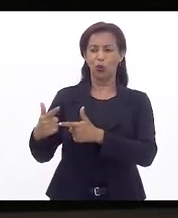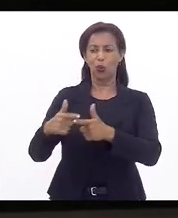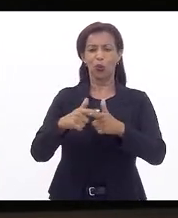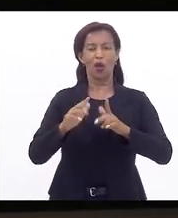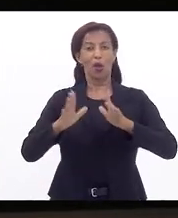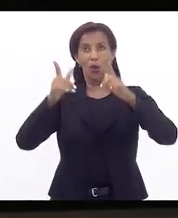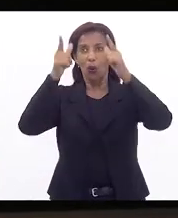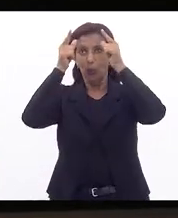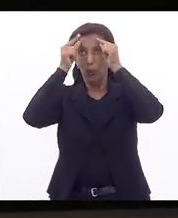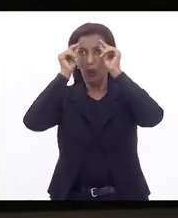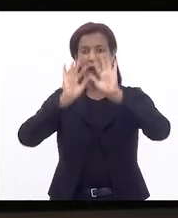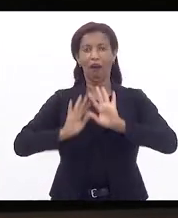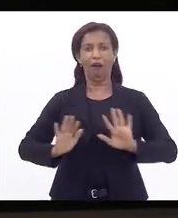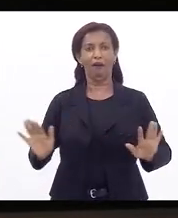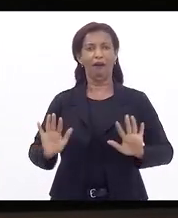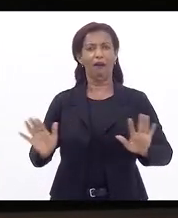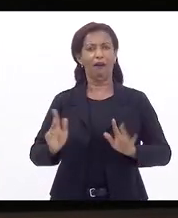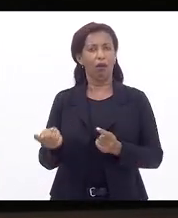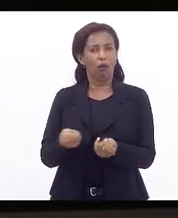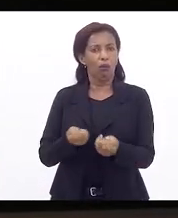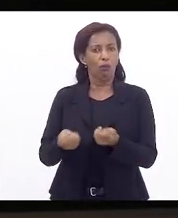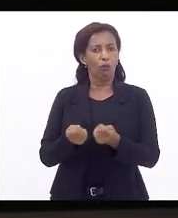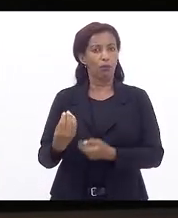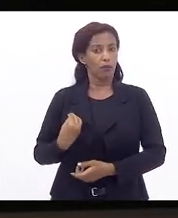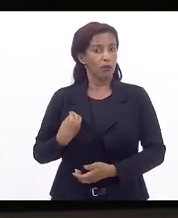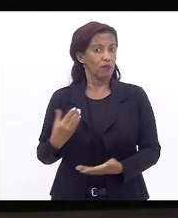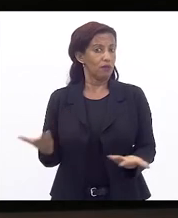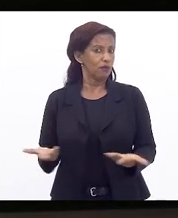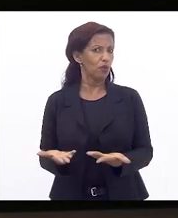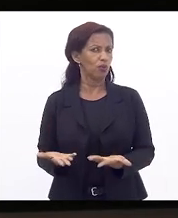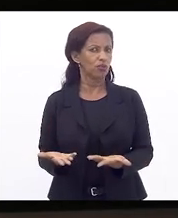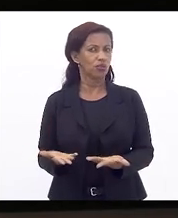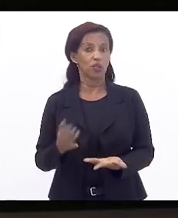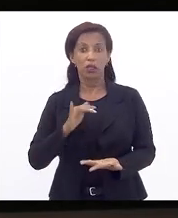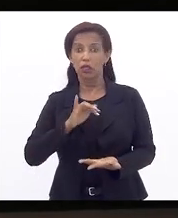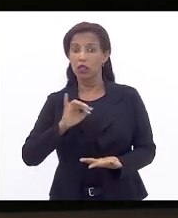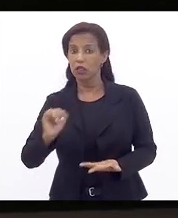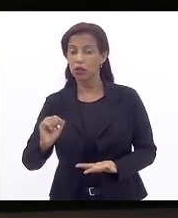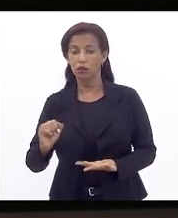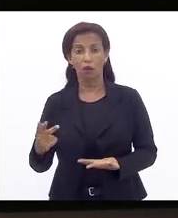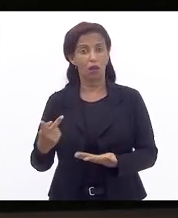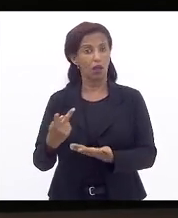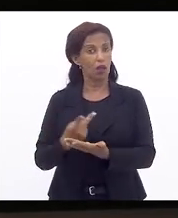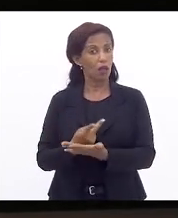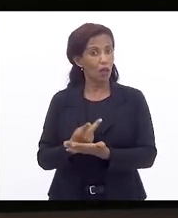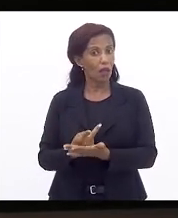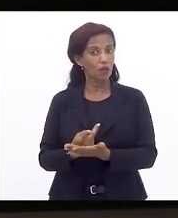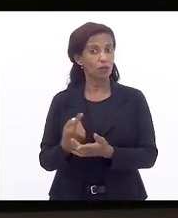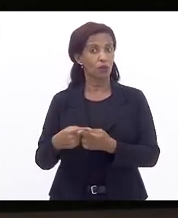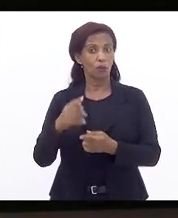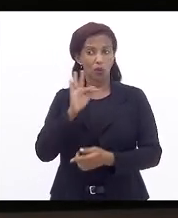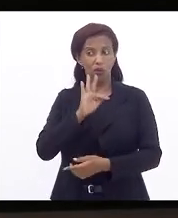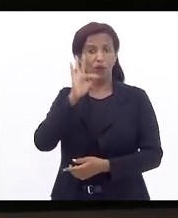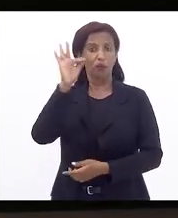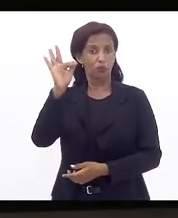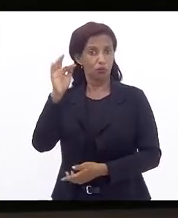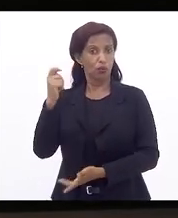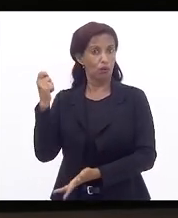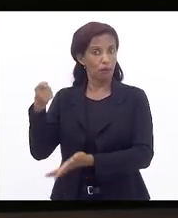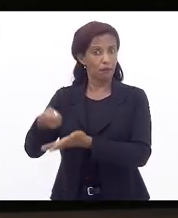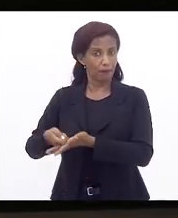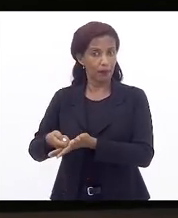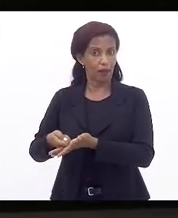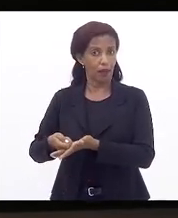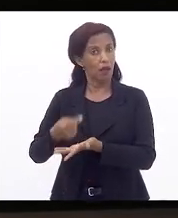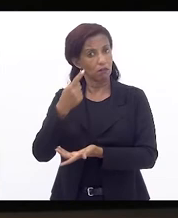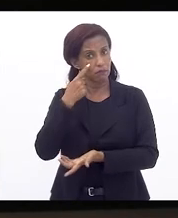crítica econômica que vive atualmente. Isso daí vamos pagar para ver. Eu,